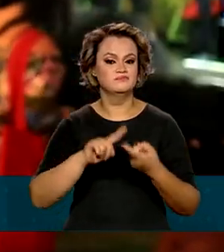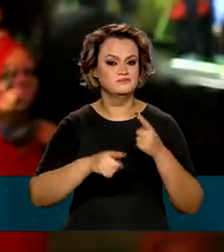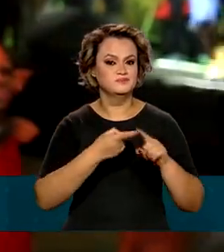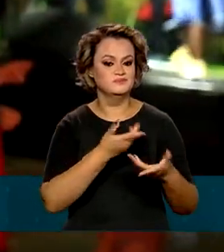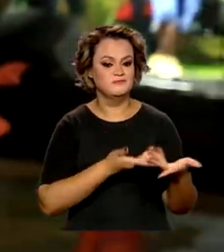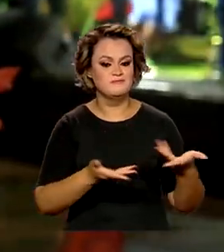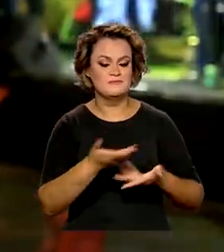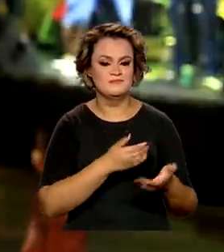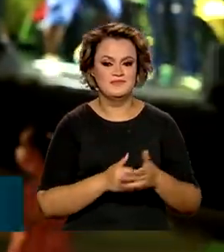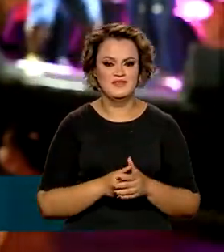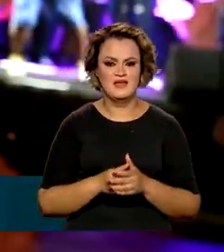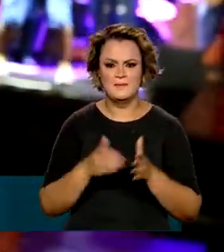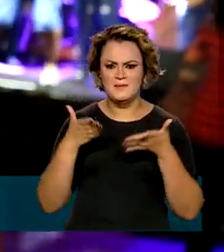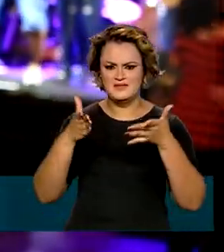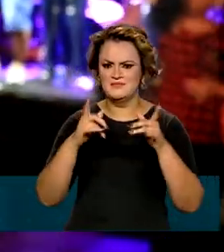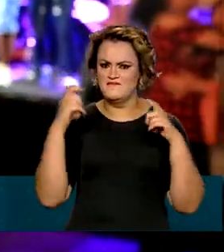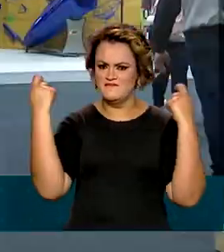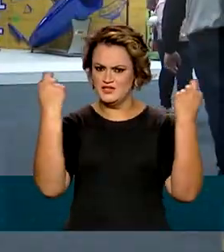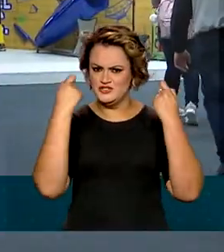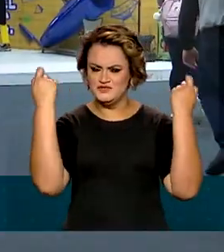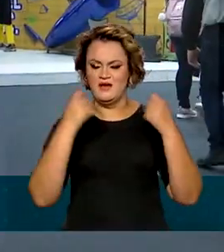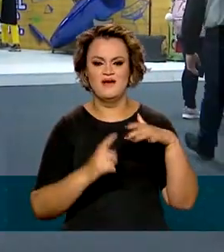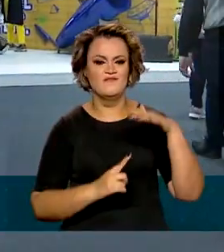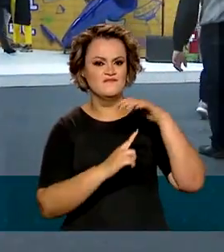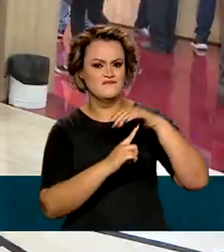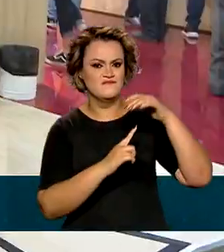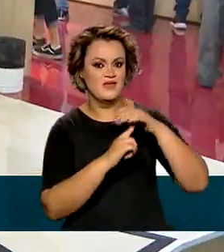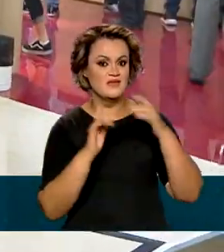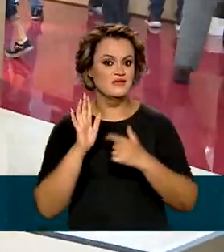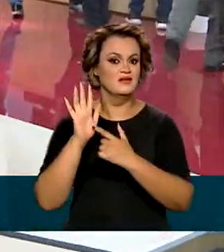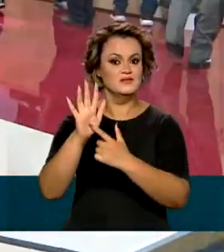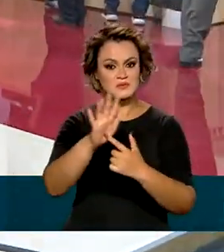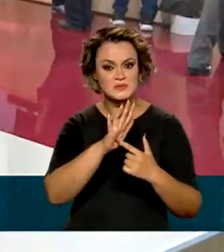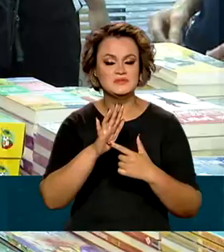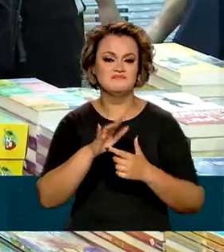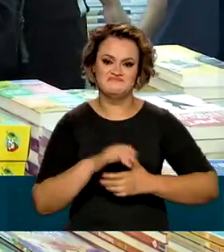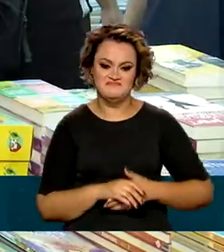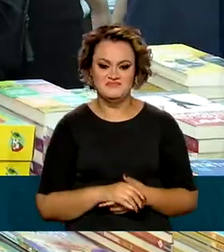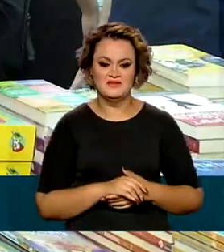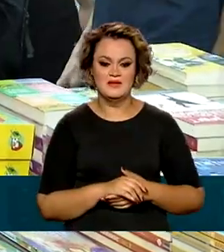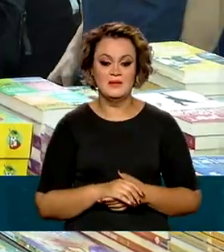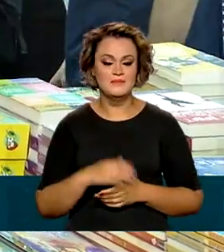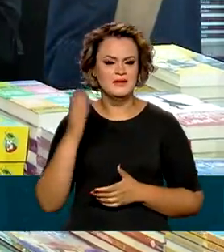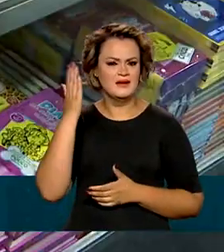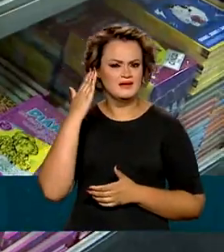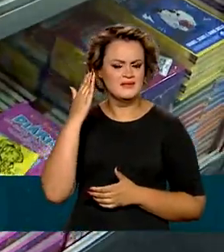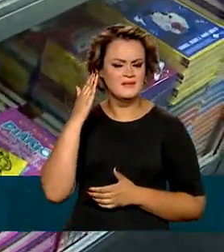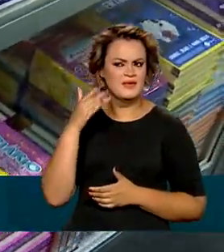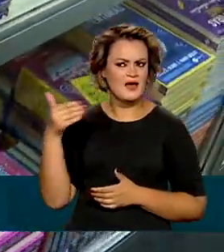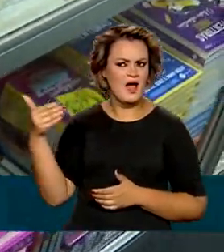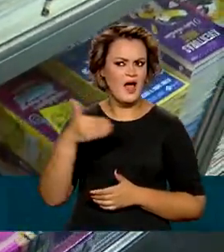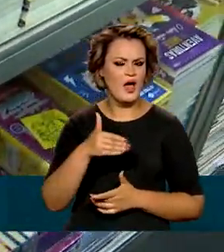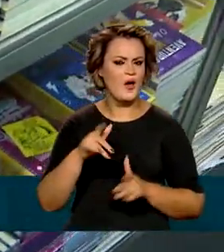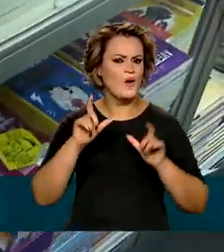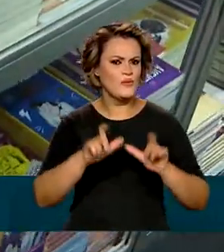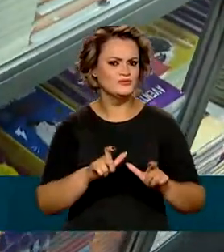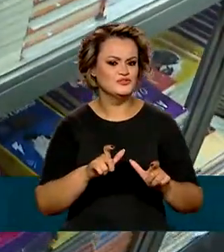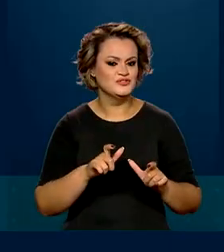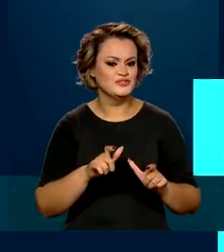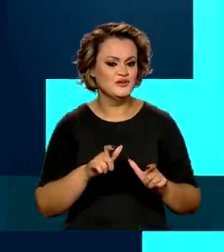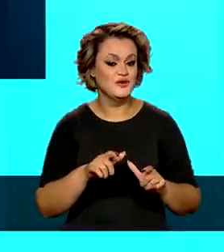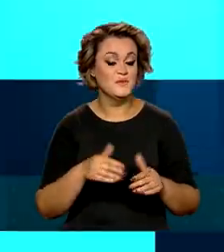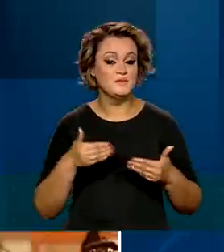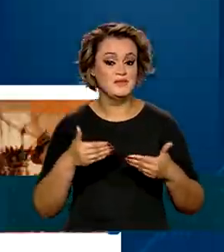Participar de festivais, feiras e exposições. Para encontrar bons programas como esses,